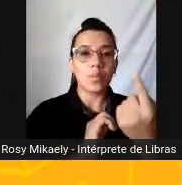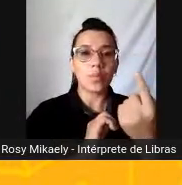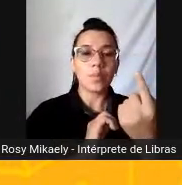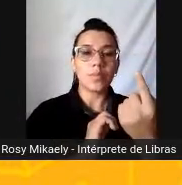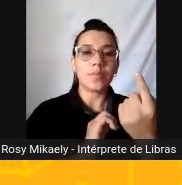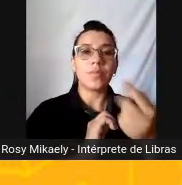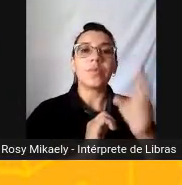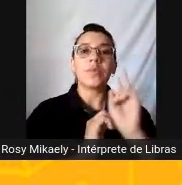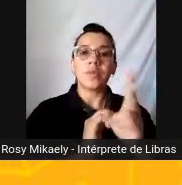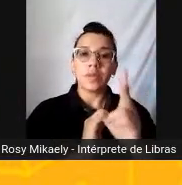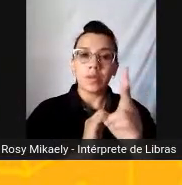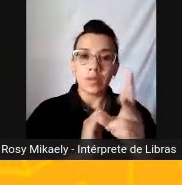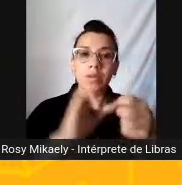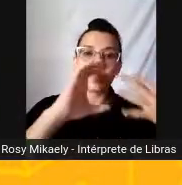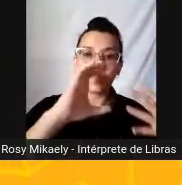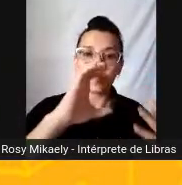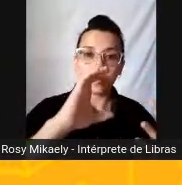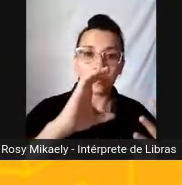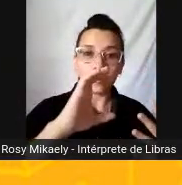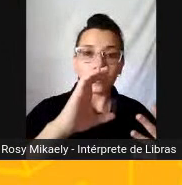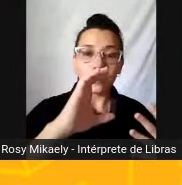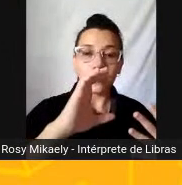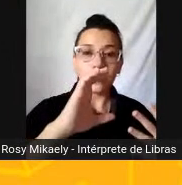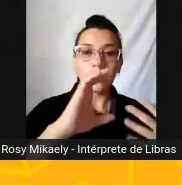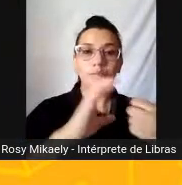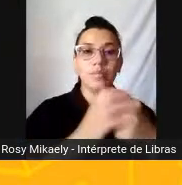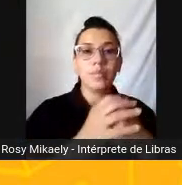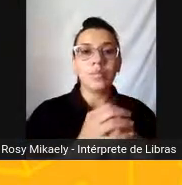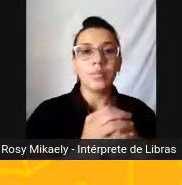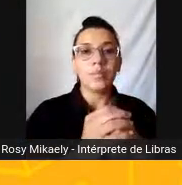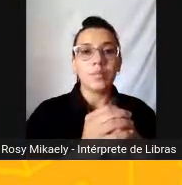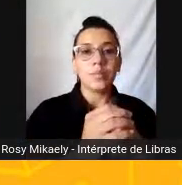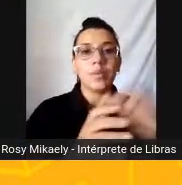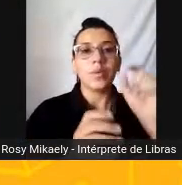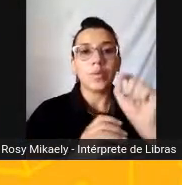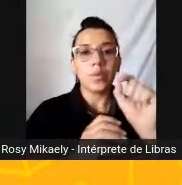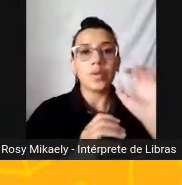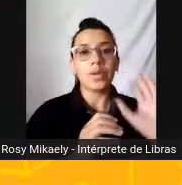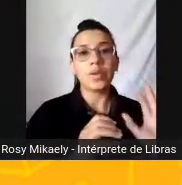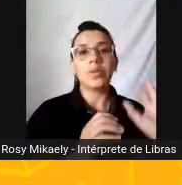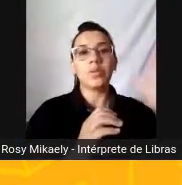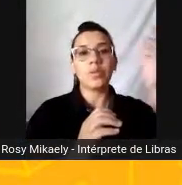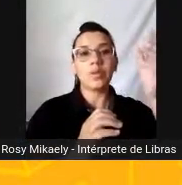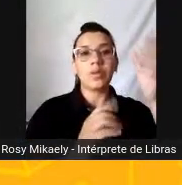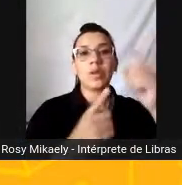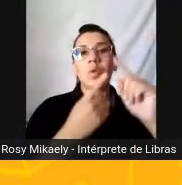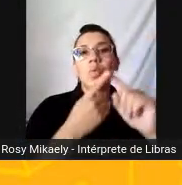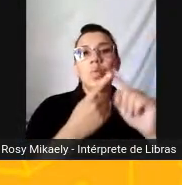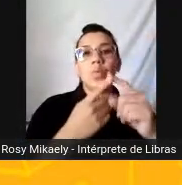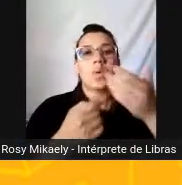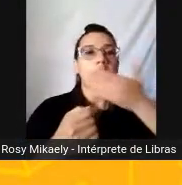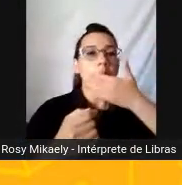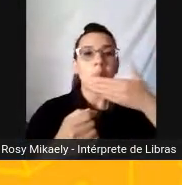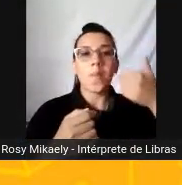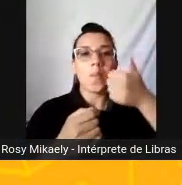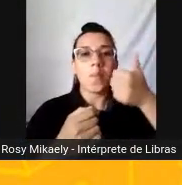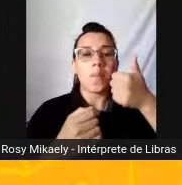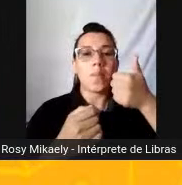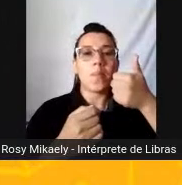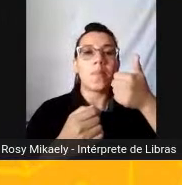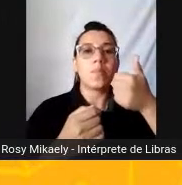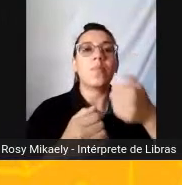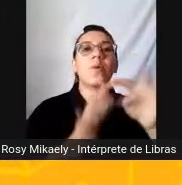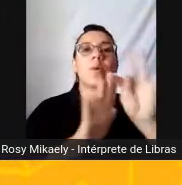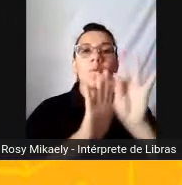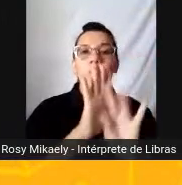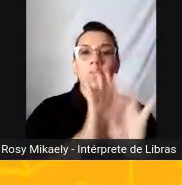todas essas funções. Ocorre que uma prevalece. E essa que prevalece é a que a gente considera que o texto está